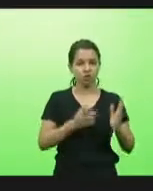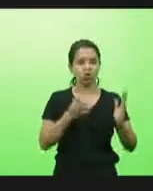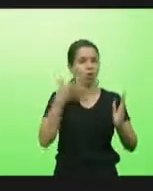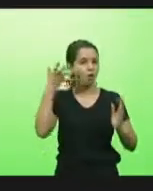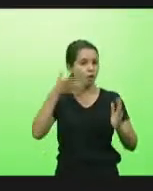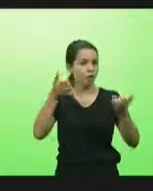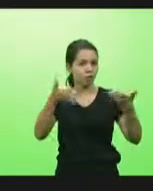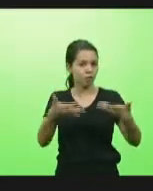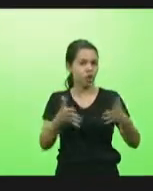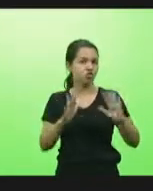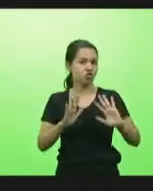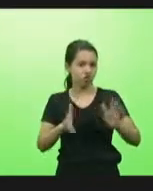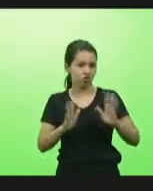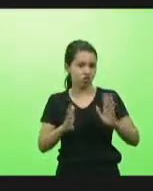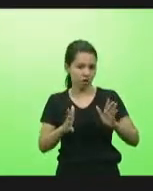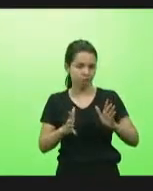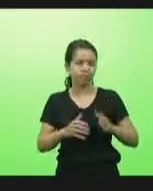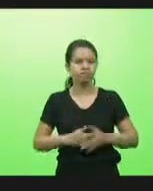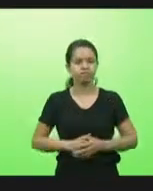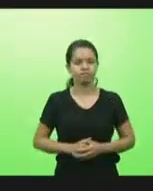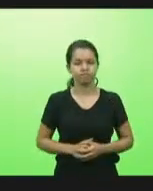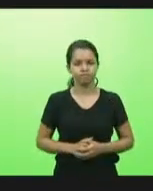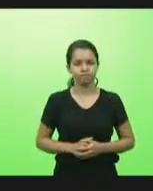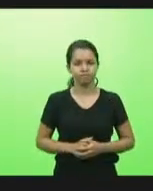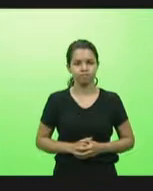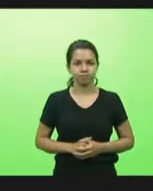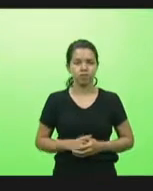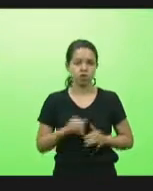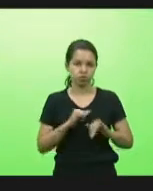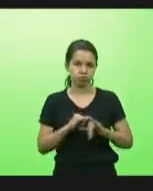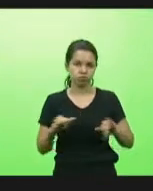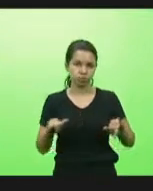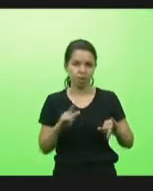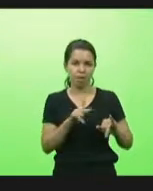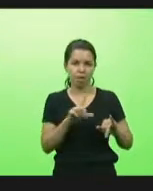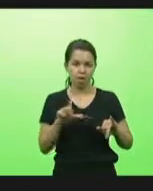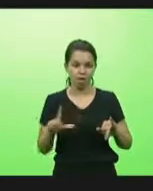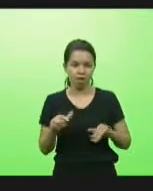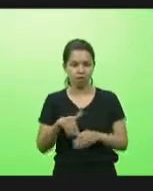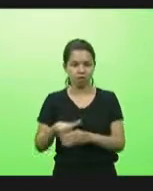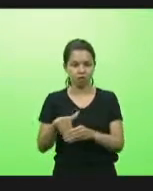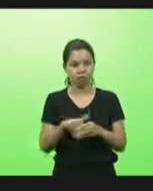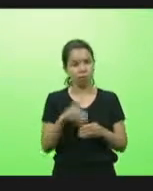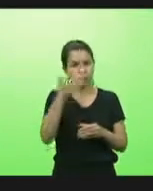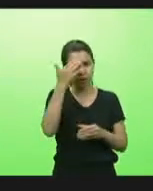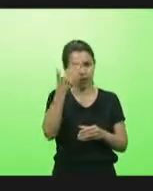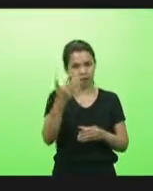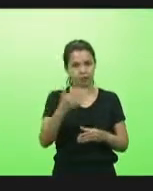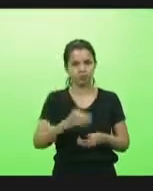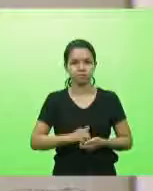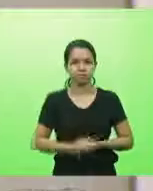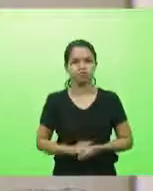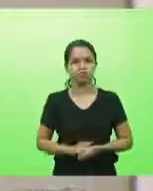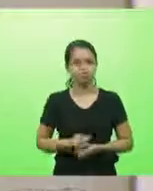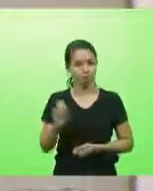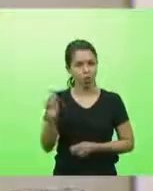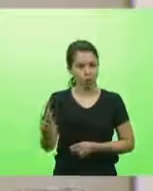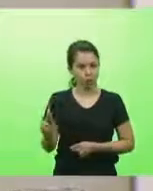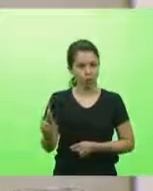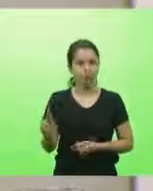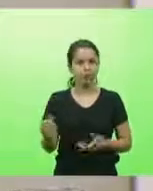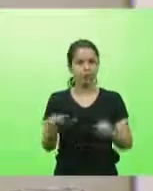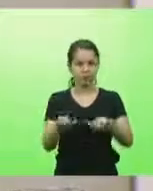nem em breve, comunicações lá no horário do partido, já comuniquei sobre o nosso PL que acabamos de votar. Muito obrigado, viu? Perfeitamente, deputado. Está